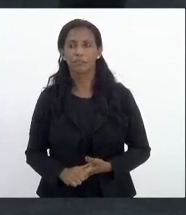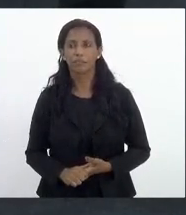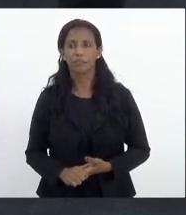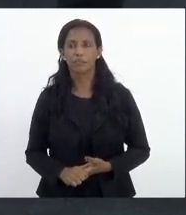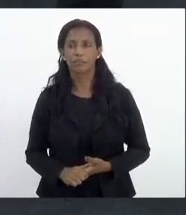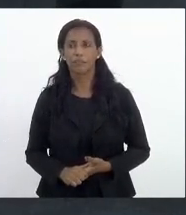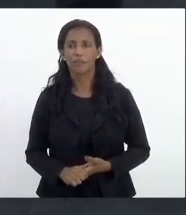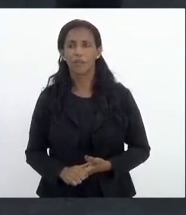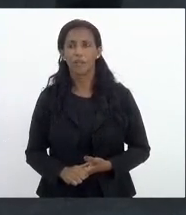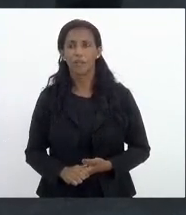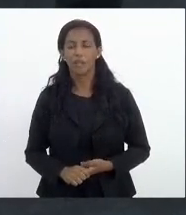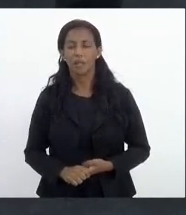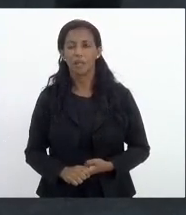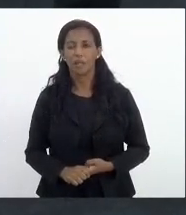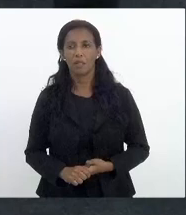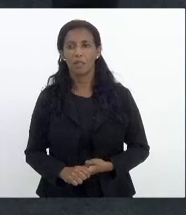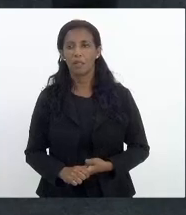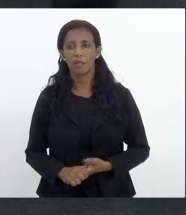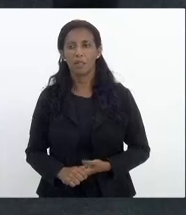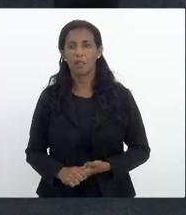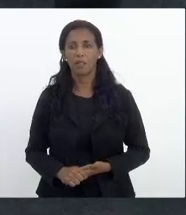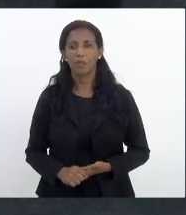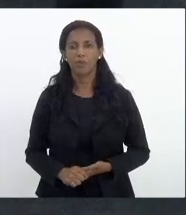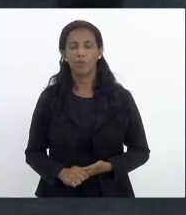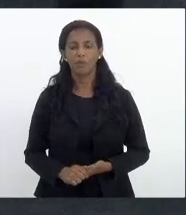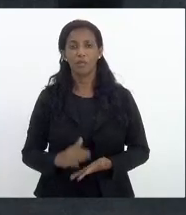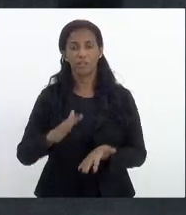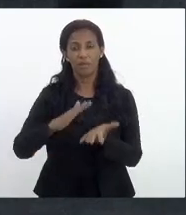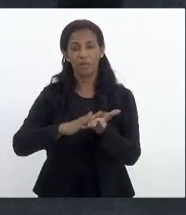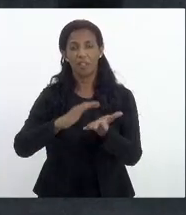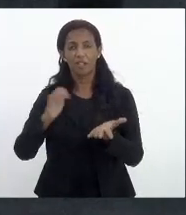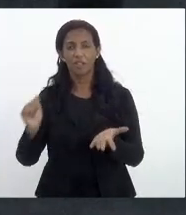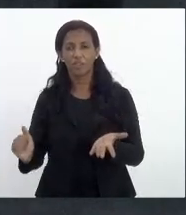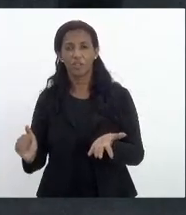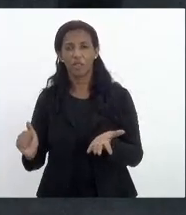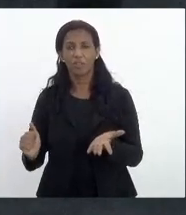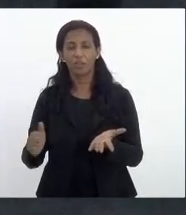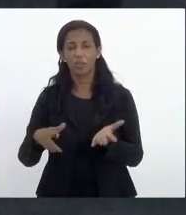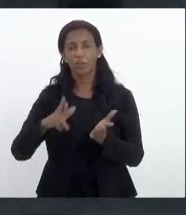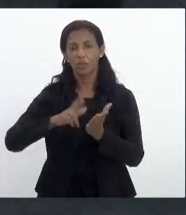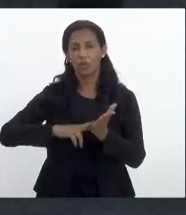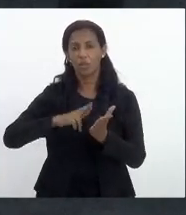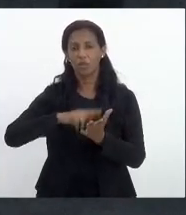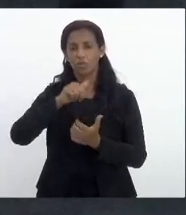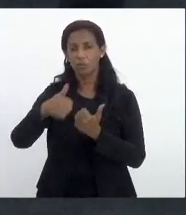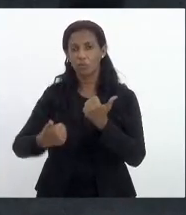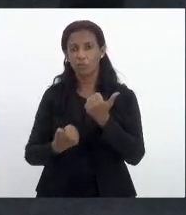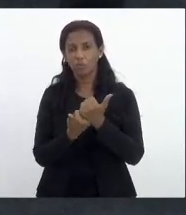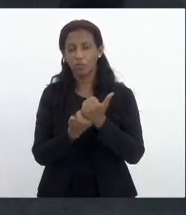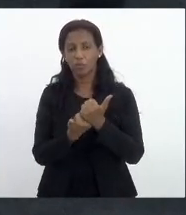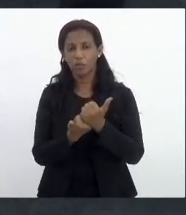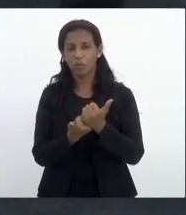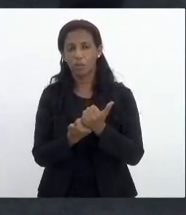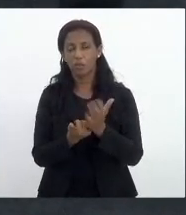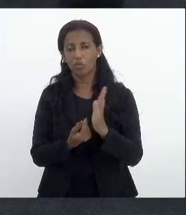estava tirando determinados produtos vinho do regime de substituição tributária